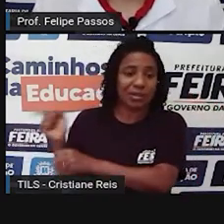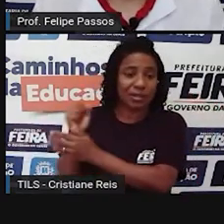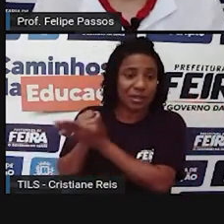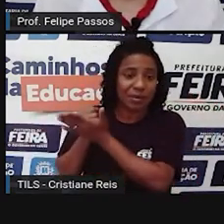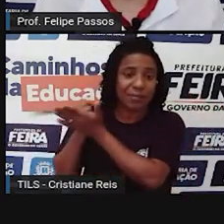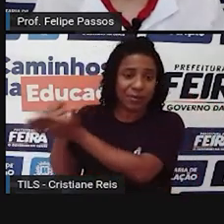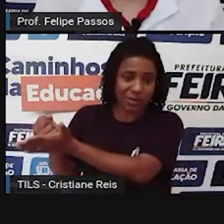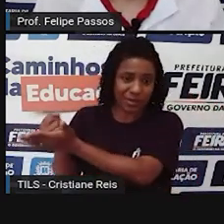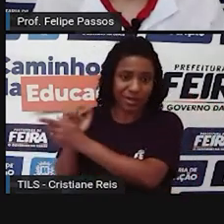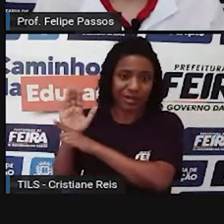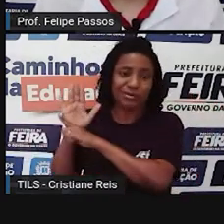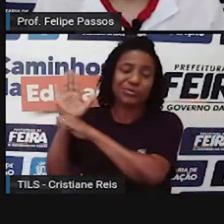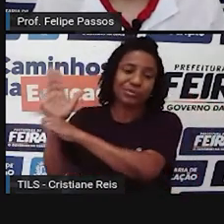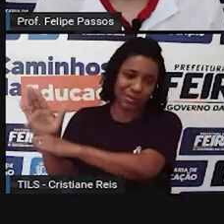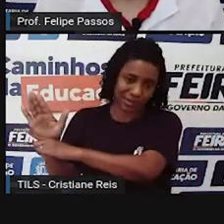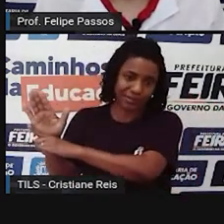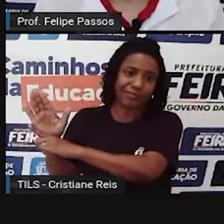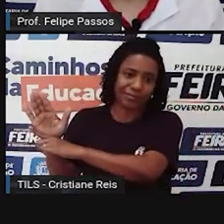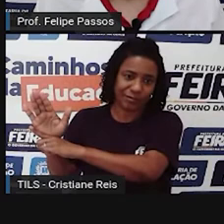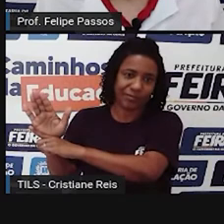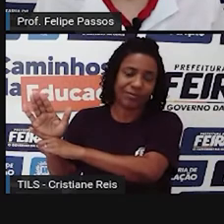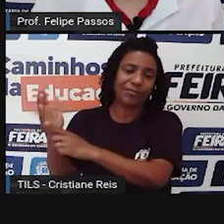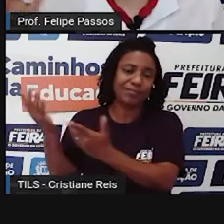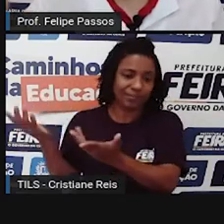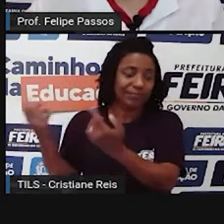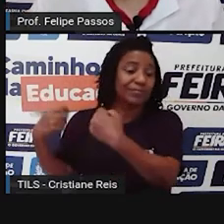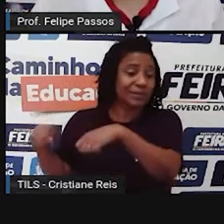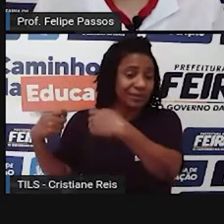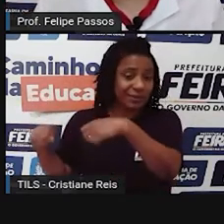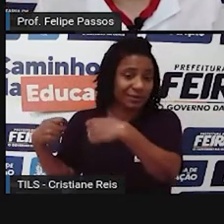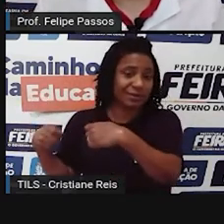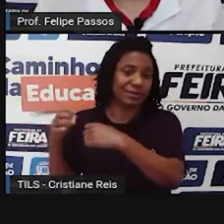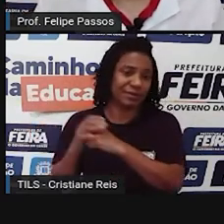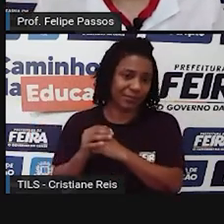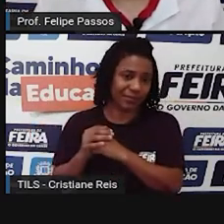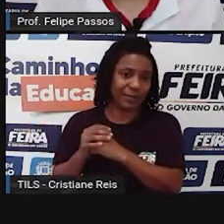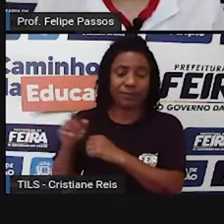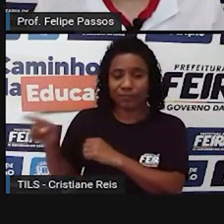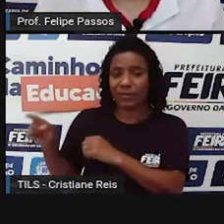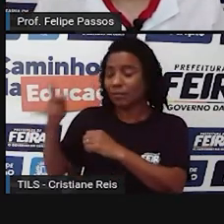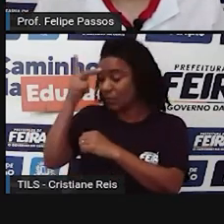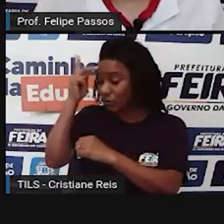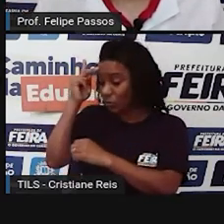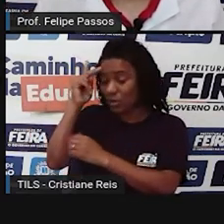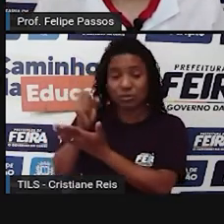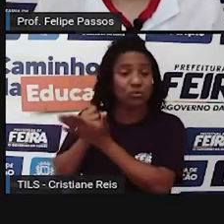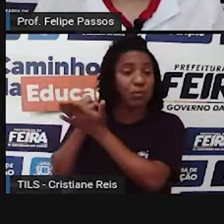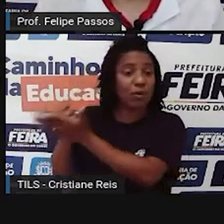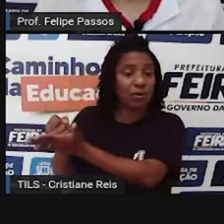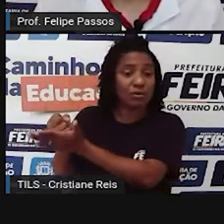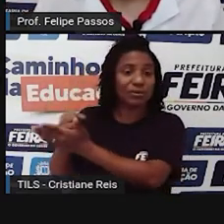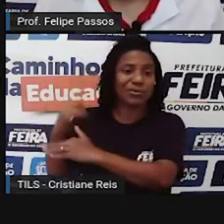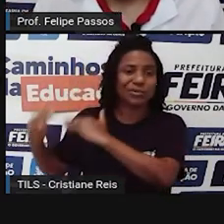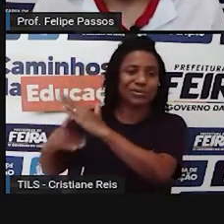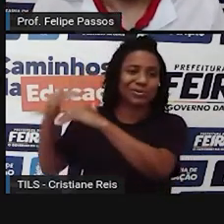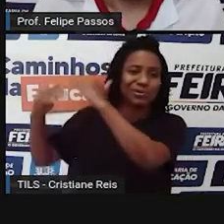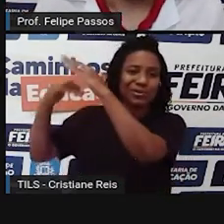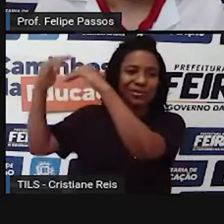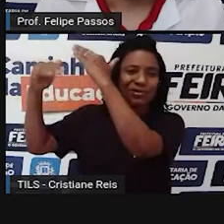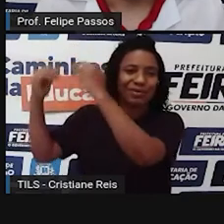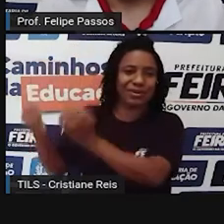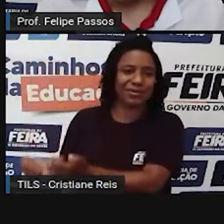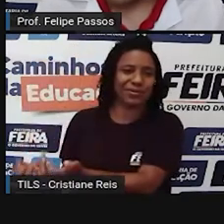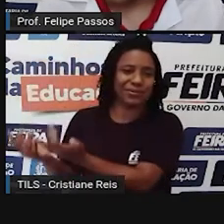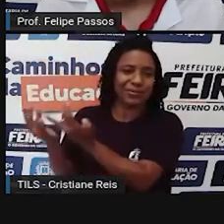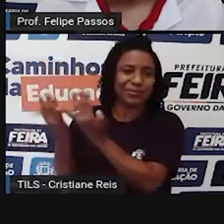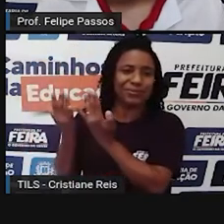dizendo que a pessoa não deve ter conforto, deve sim, mas que mantenha a produção, né, da agrícola da zona rural, que isso é muito importante